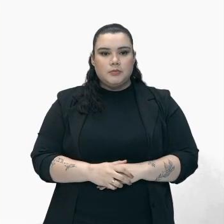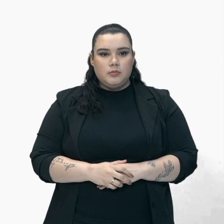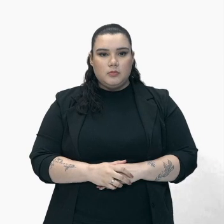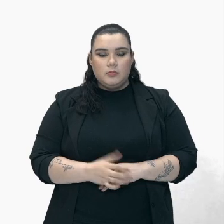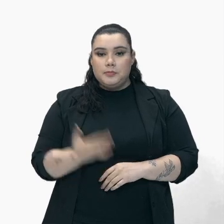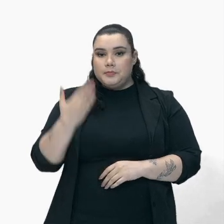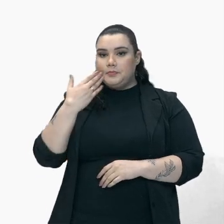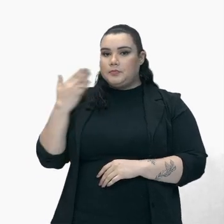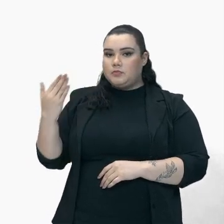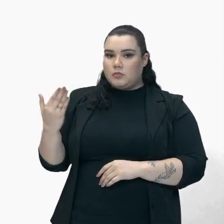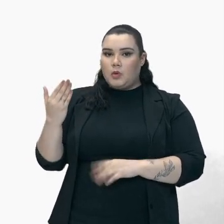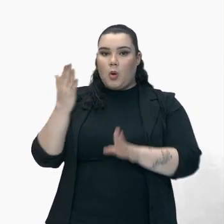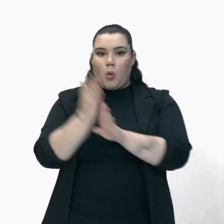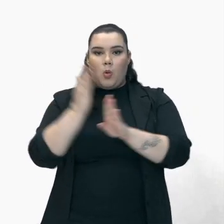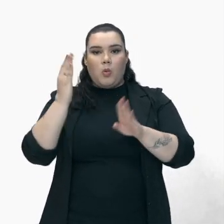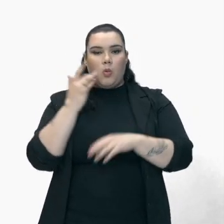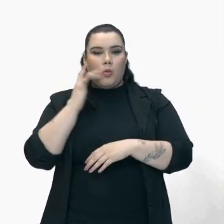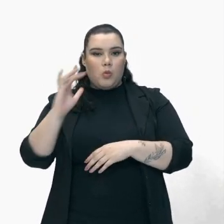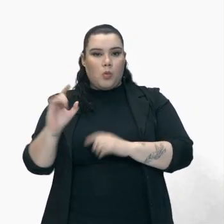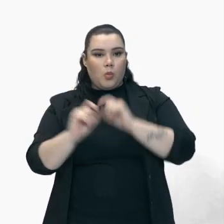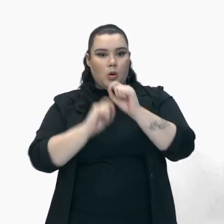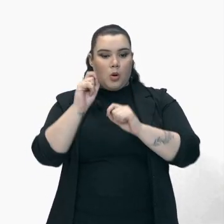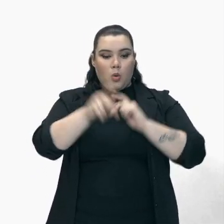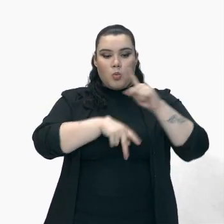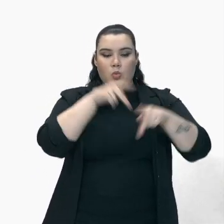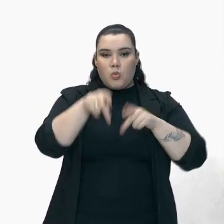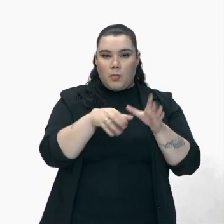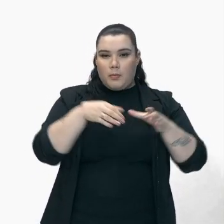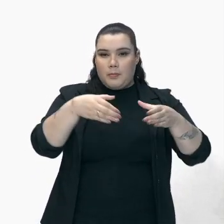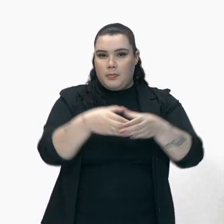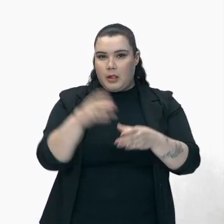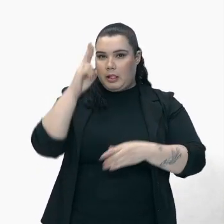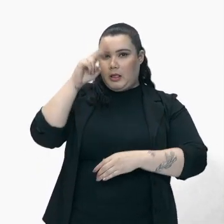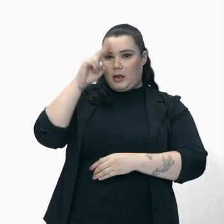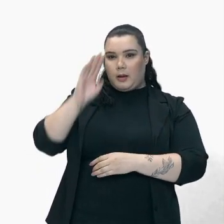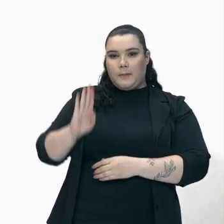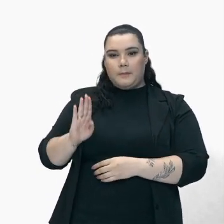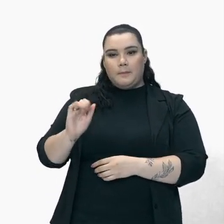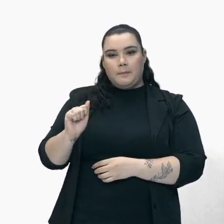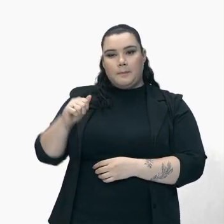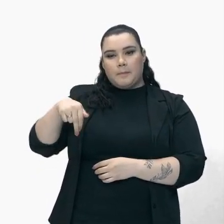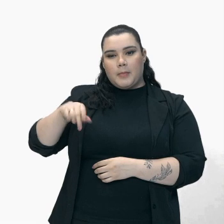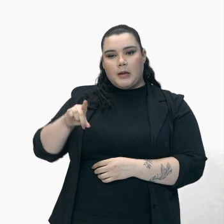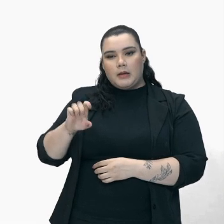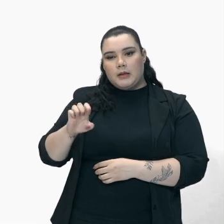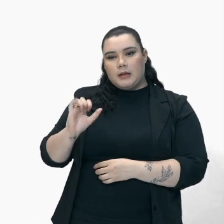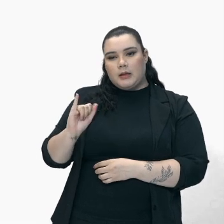O ouro foi encontrado A princípio pelos bandeirantes paulistas Como eu falei para vocês O que gerou A